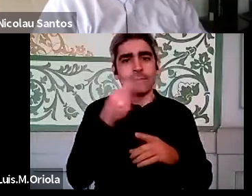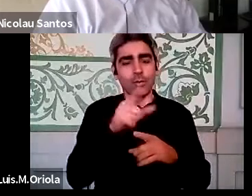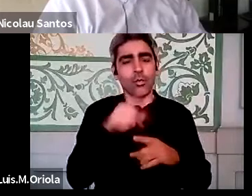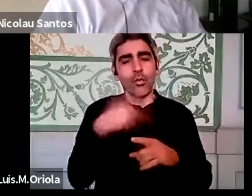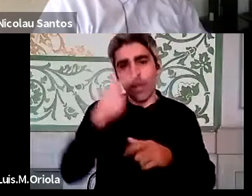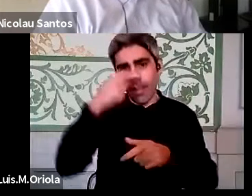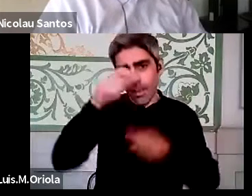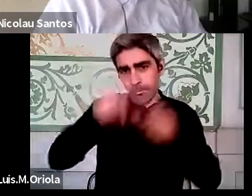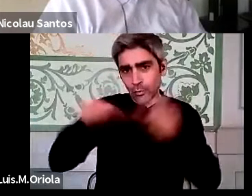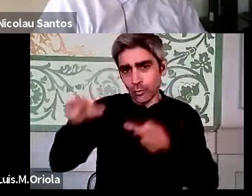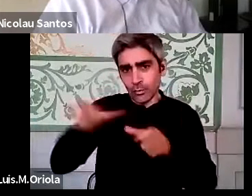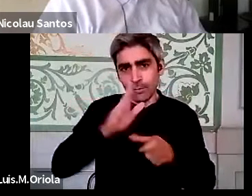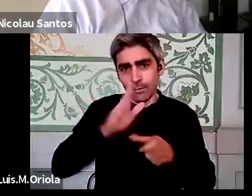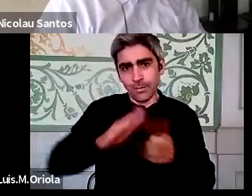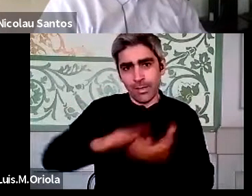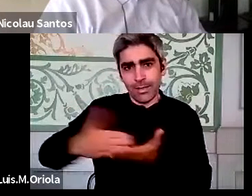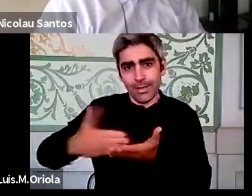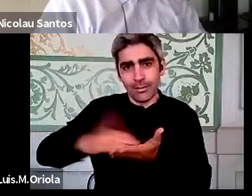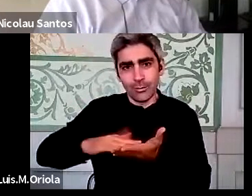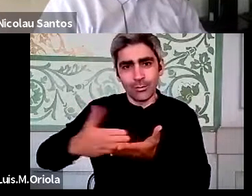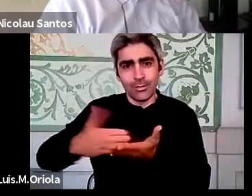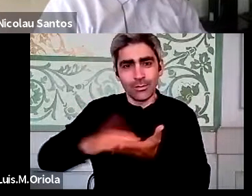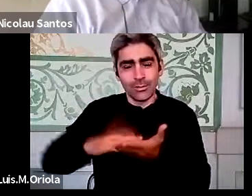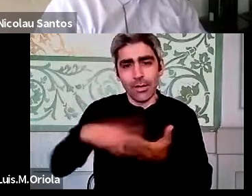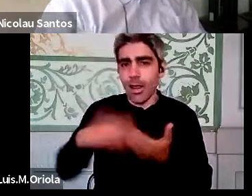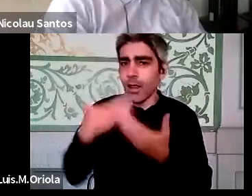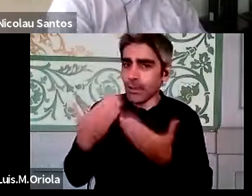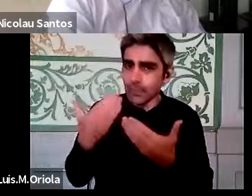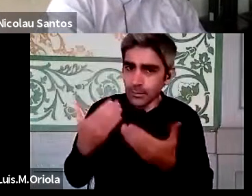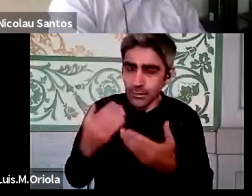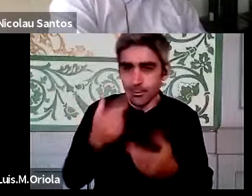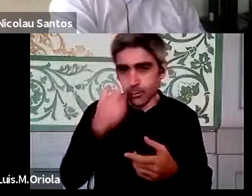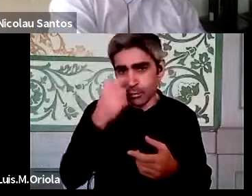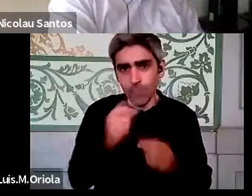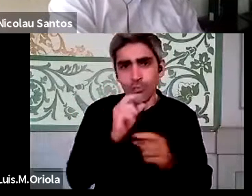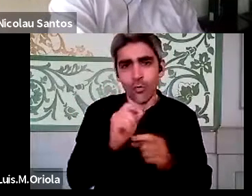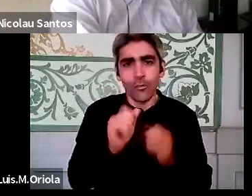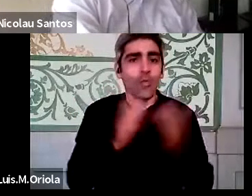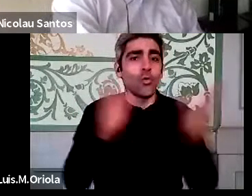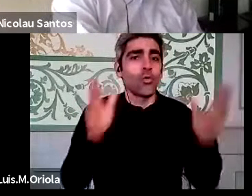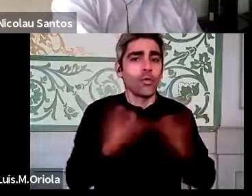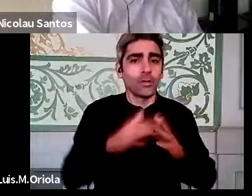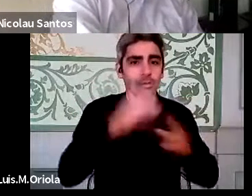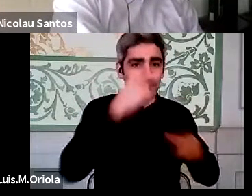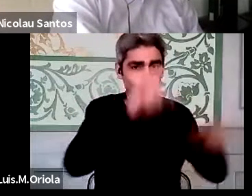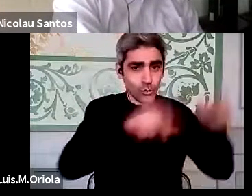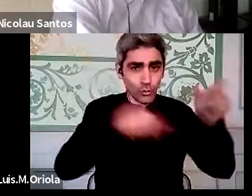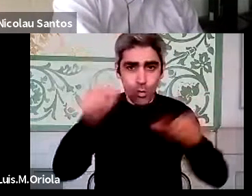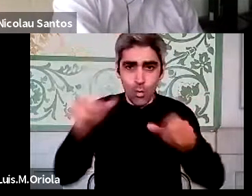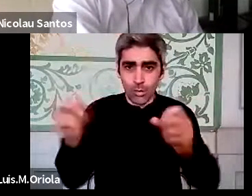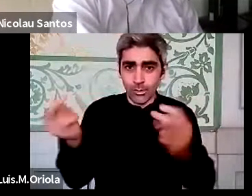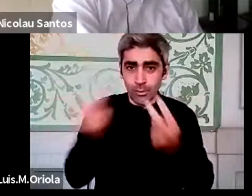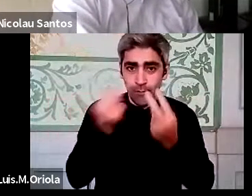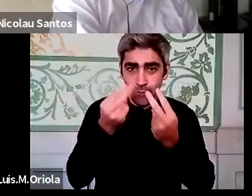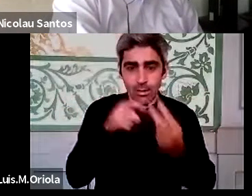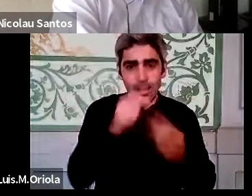têm traduzido, têm traduzido e quero-lhes agradecer pessoalmente, eu acho que em nome de todas as pessoas que aqui estão, que nos estão a ver, o